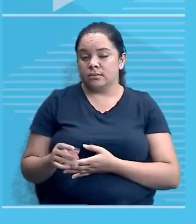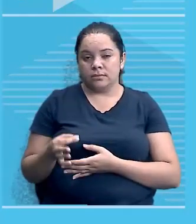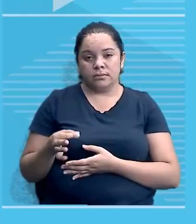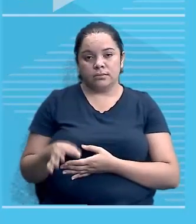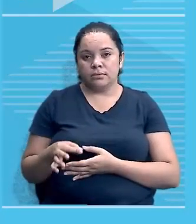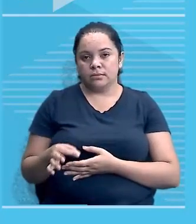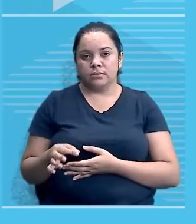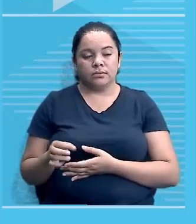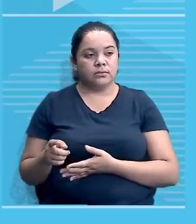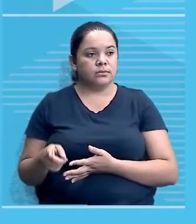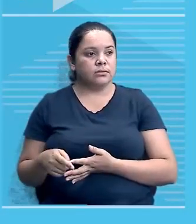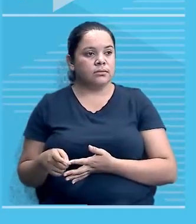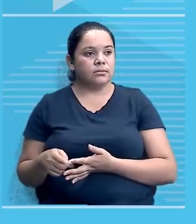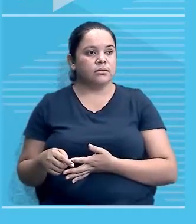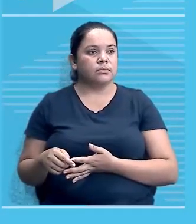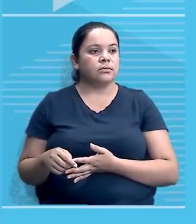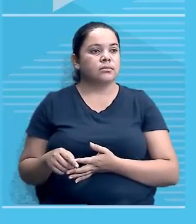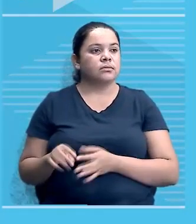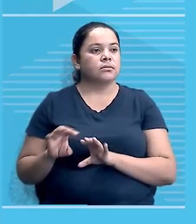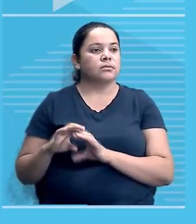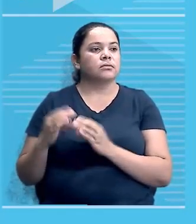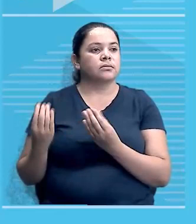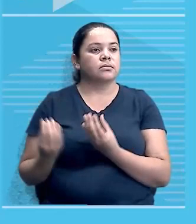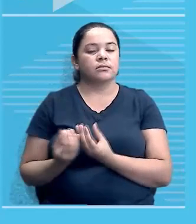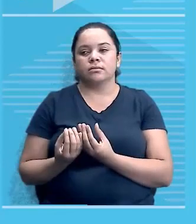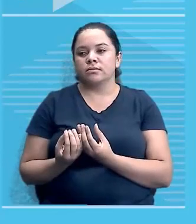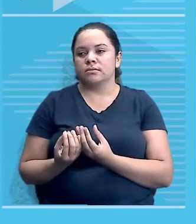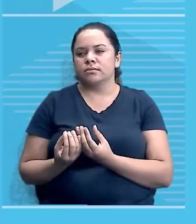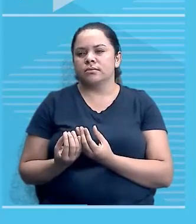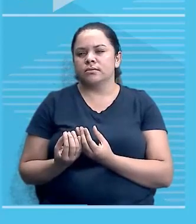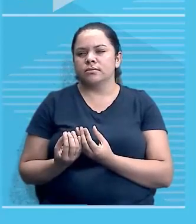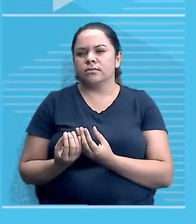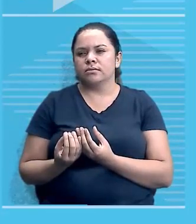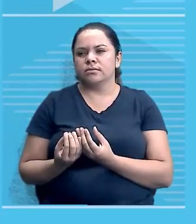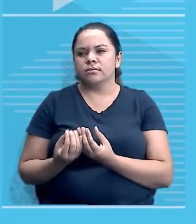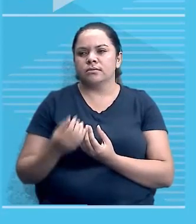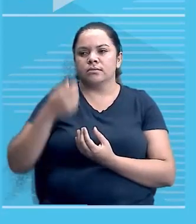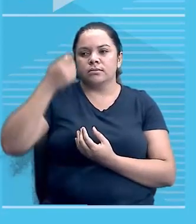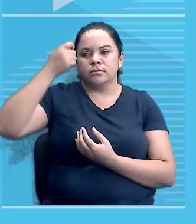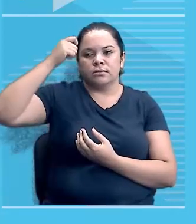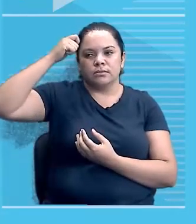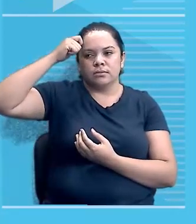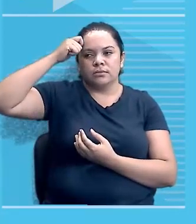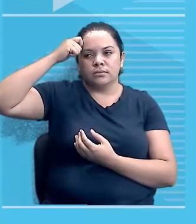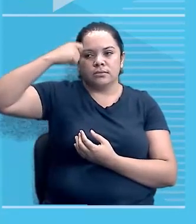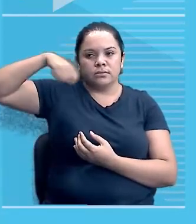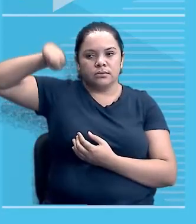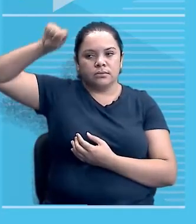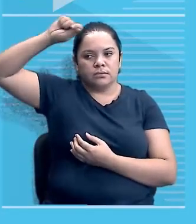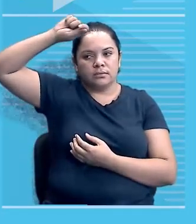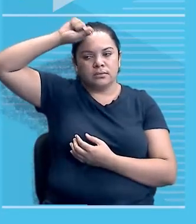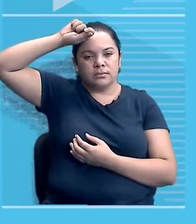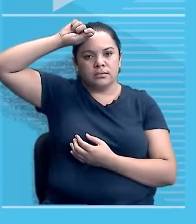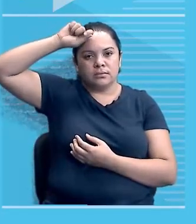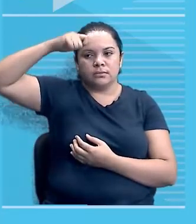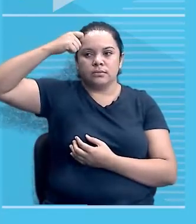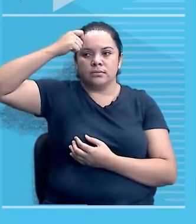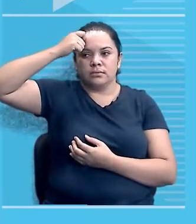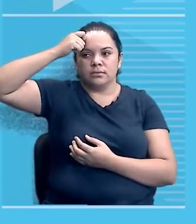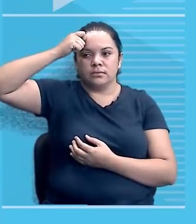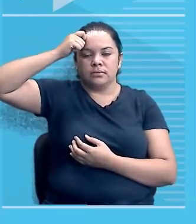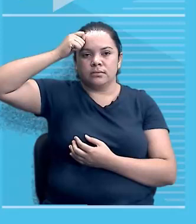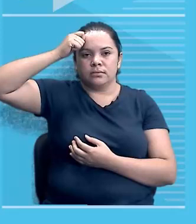de boa. A Conferência de Berlim, exatamente, organiza aquele domínio. É bem verdade que sem a